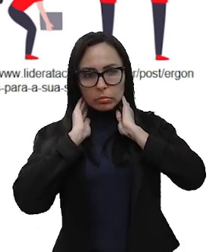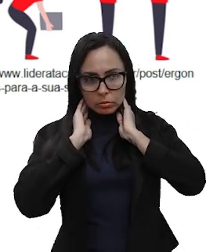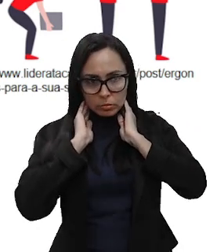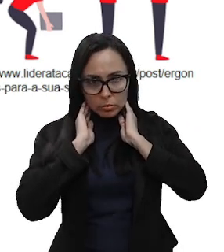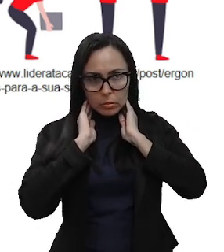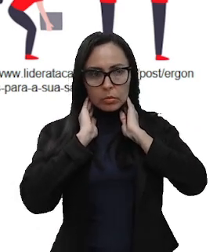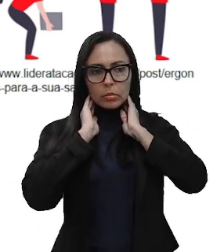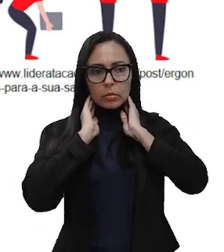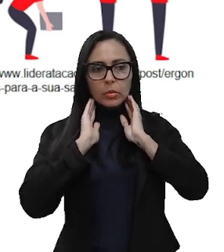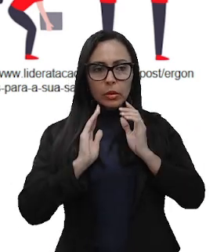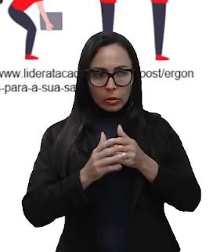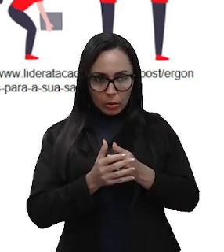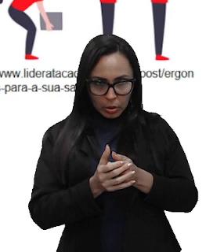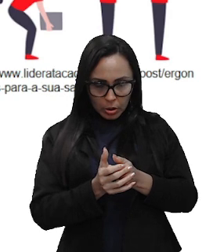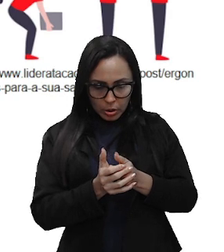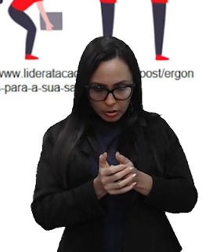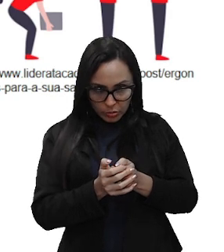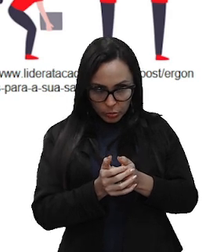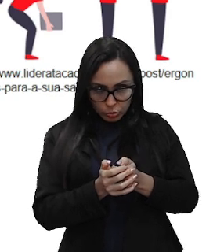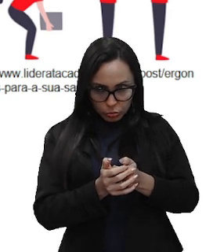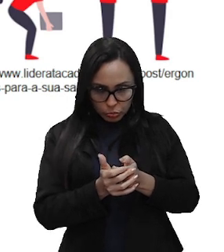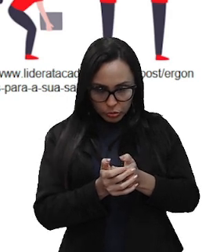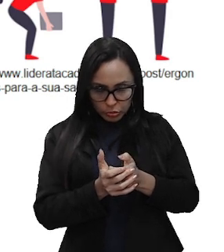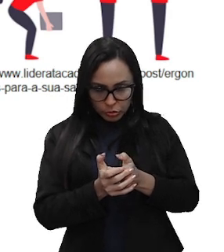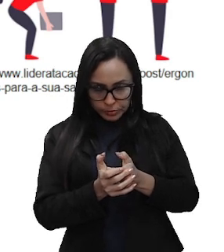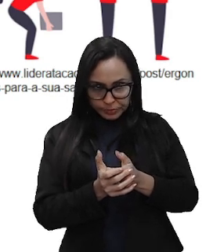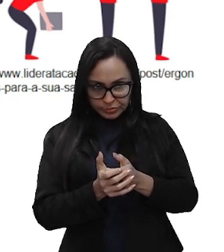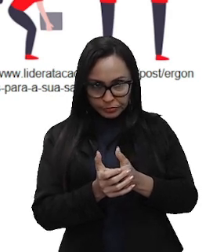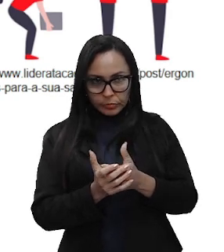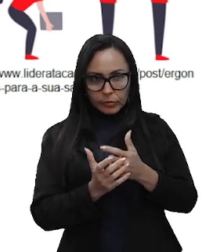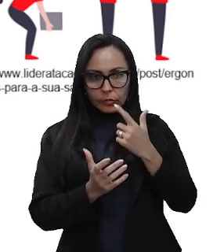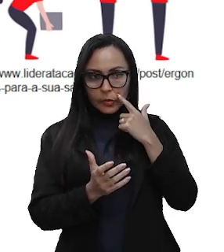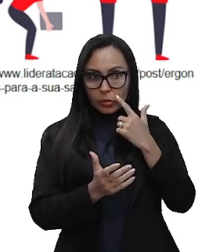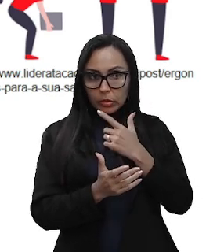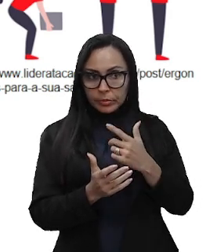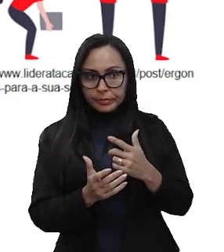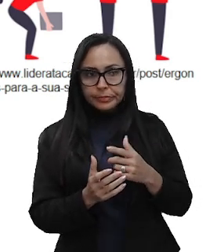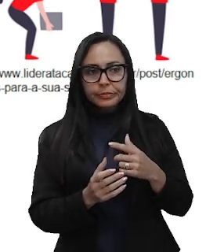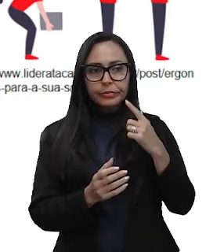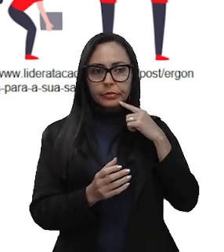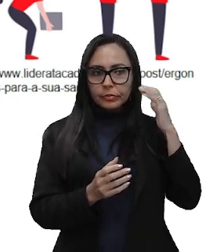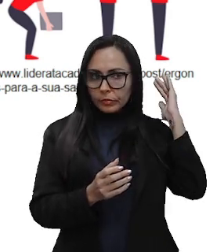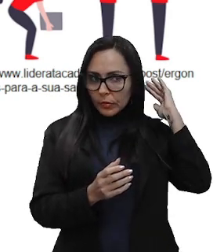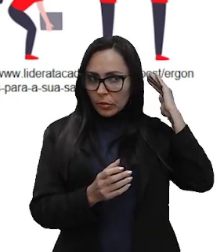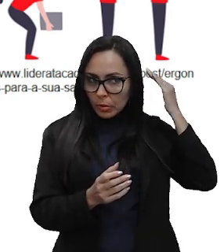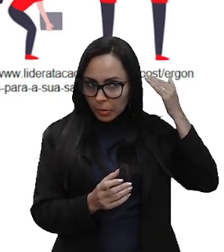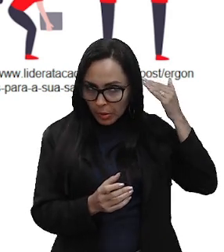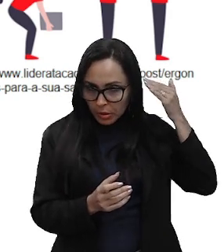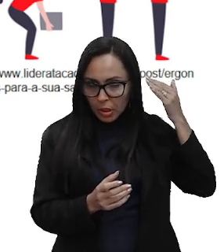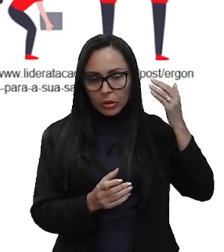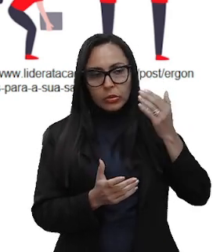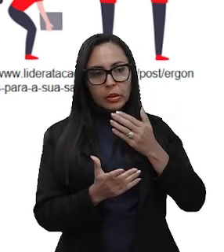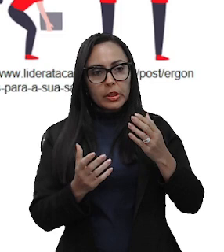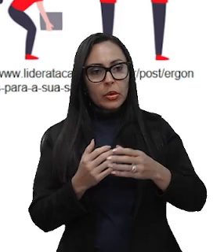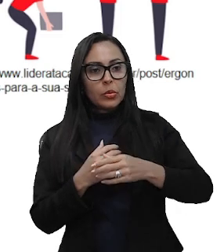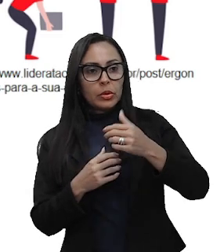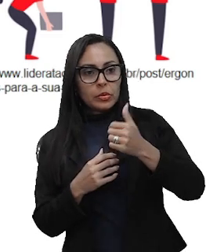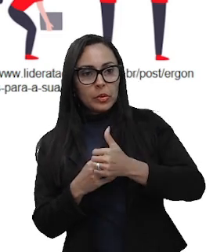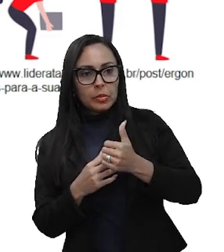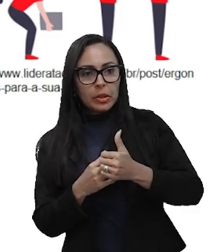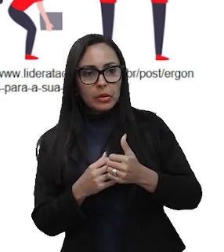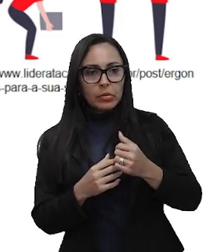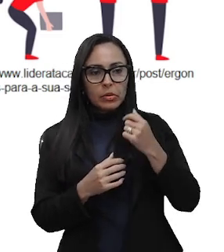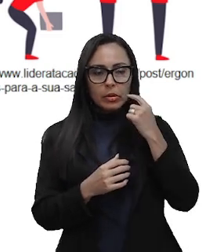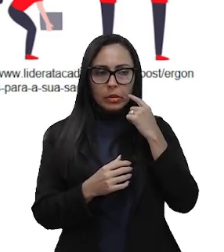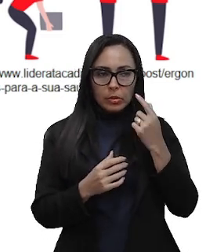olhar esse objeto, que pode ser um celular, pode ser um livro, pode ser um equipamento. Então, nesse primeiro posicionamento,